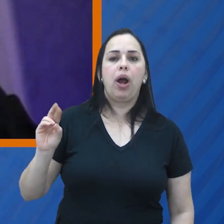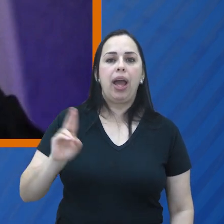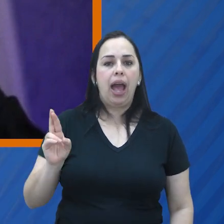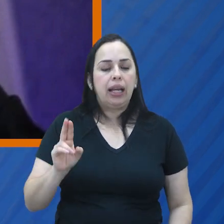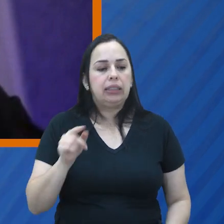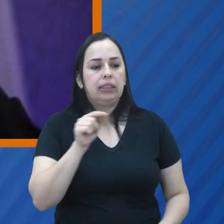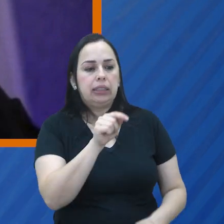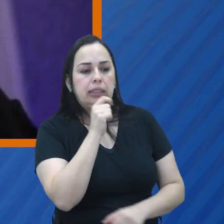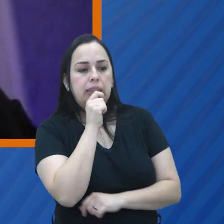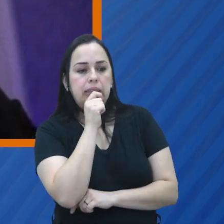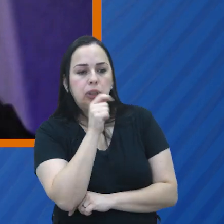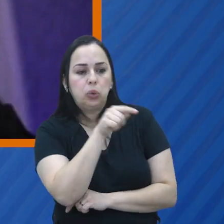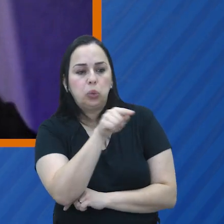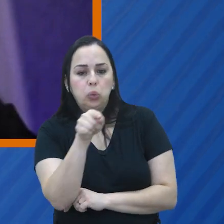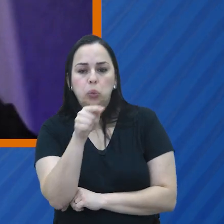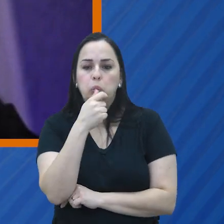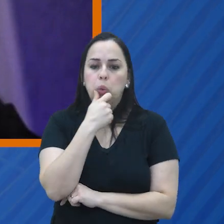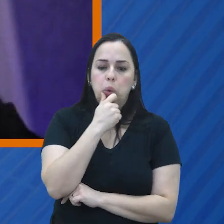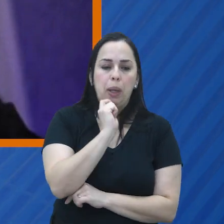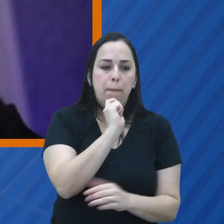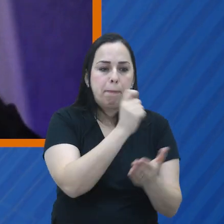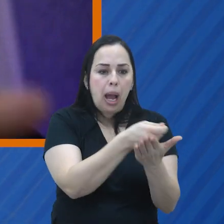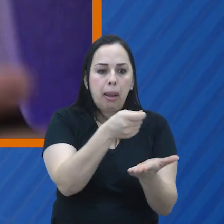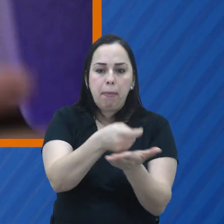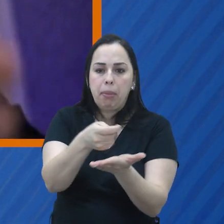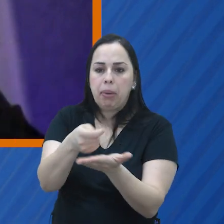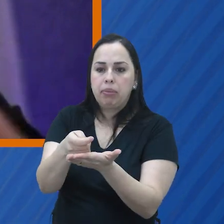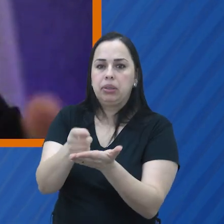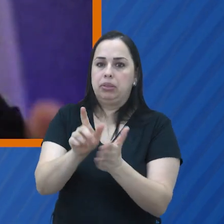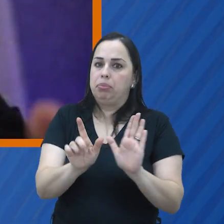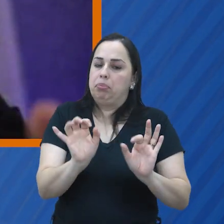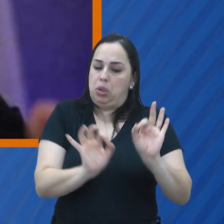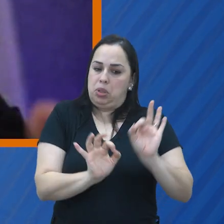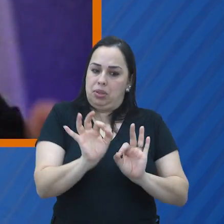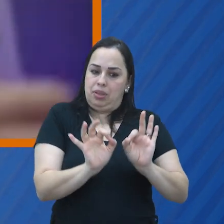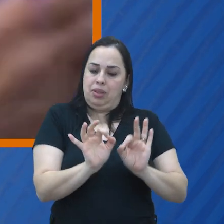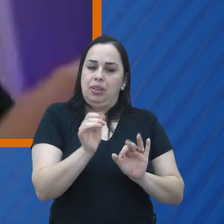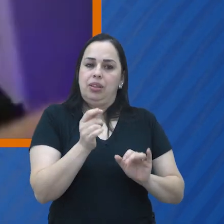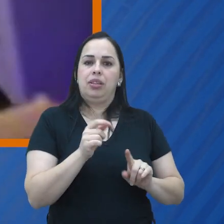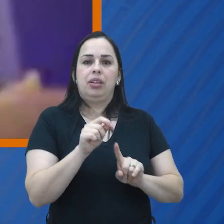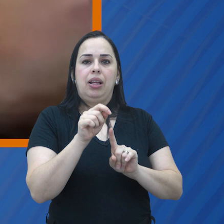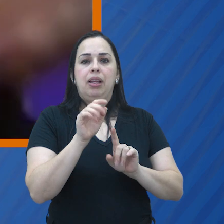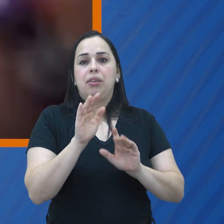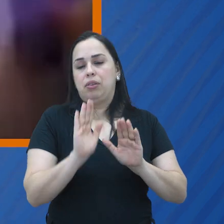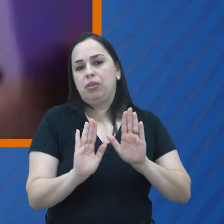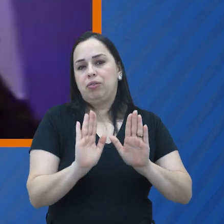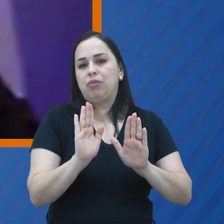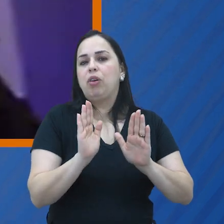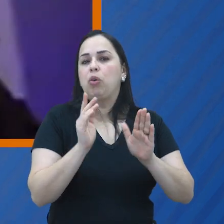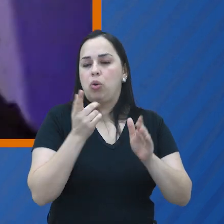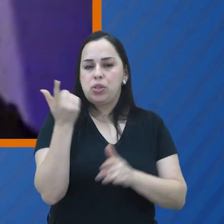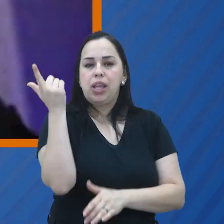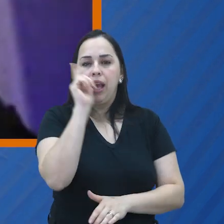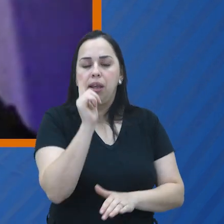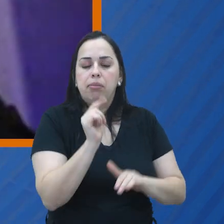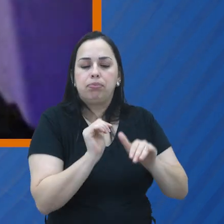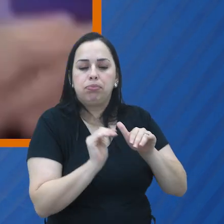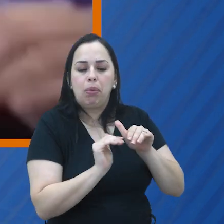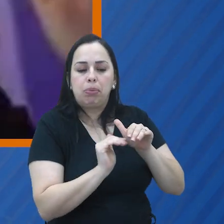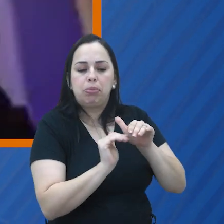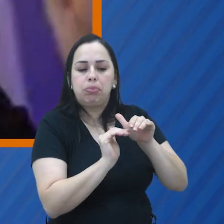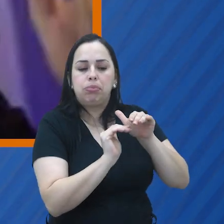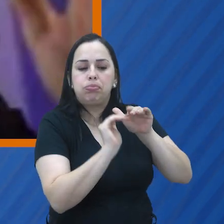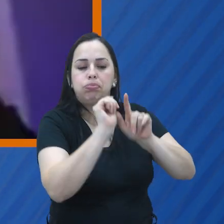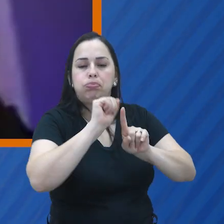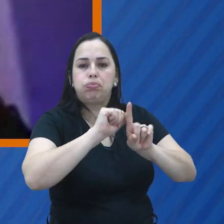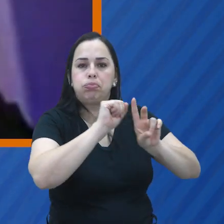mais R$1 em tal lugar e está me sobrando mais R$1.000. De repente você pode organizar, te fazer uma parcela de até R$1.000 para